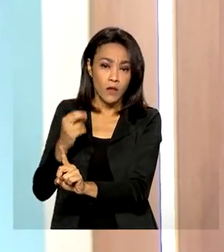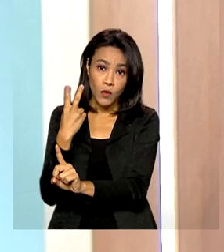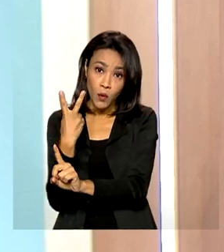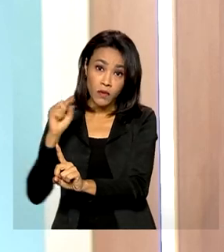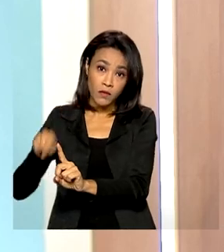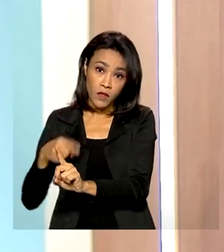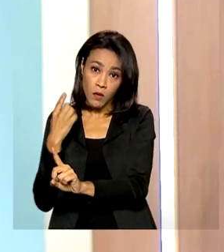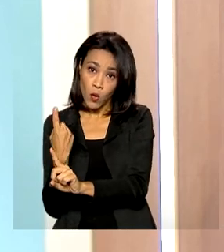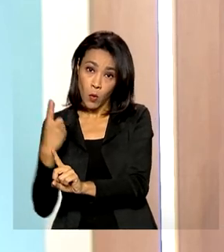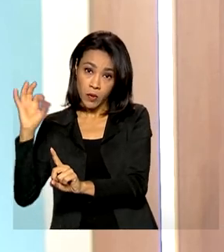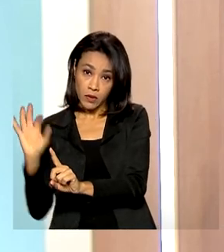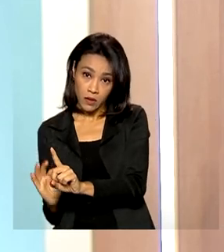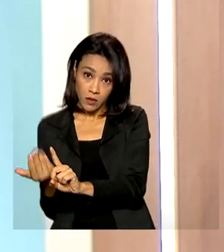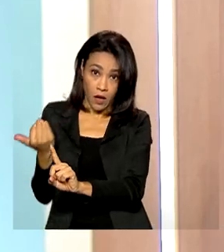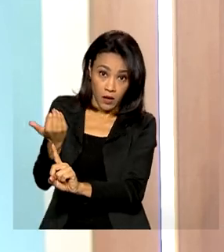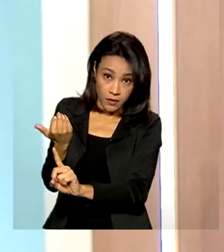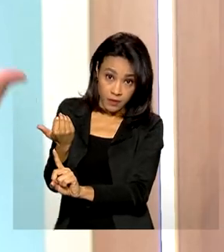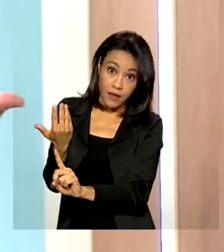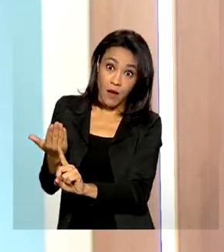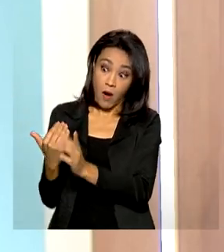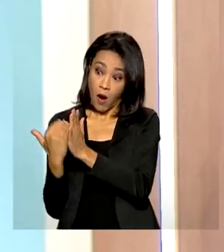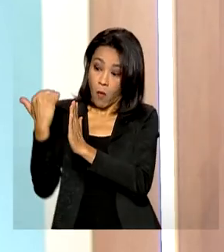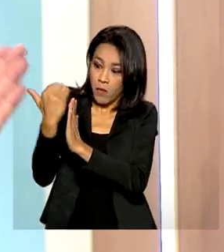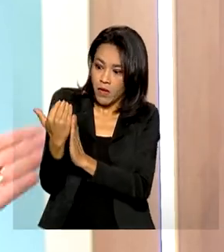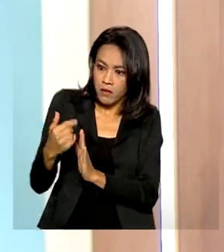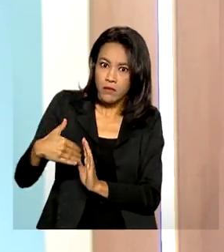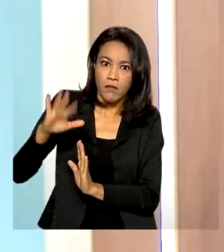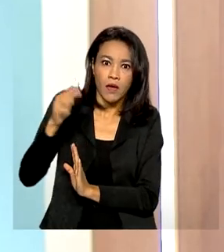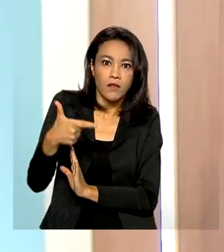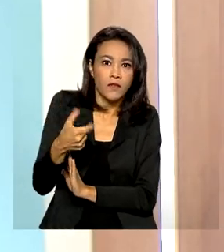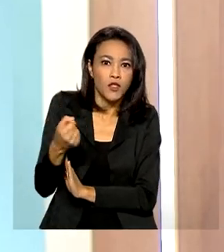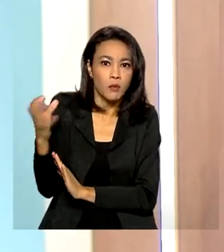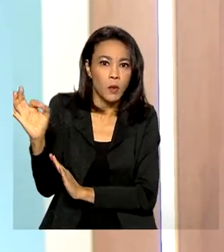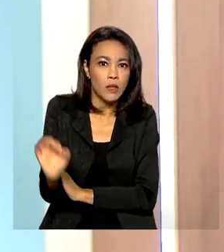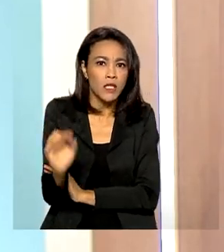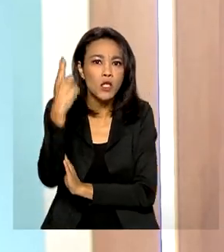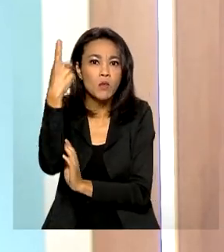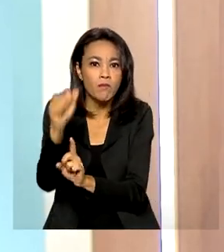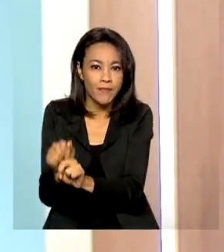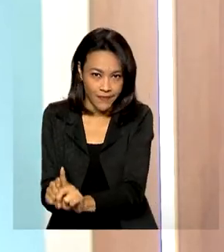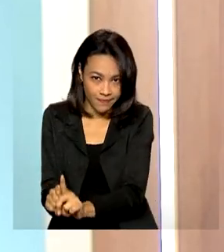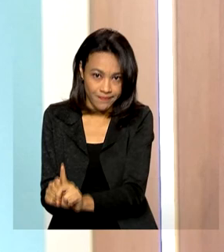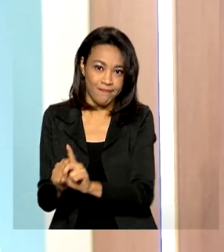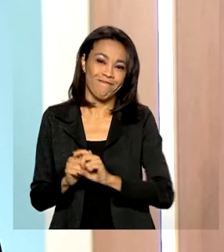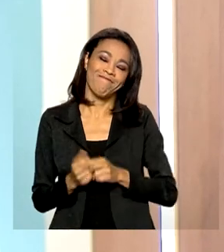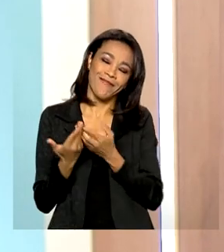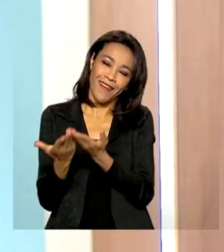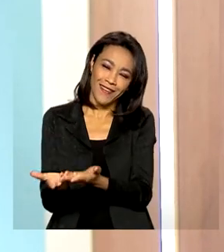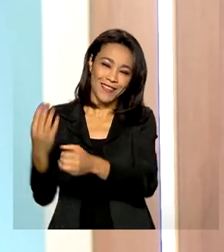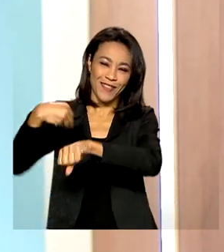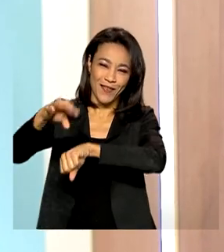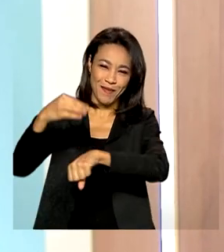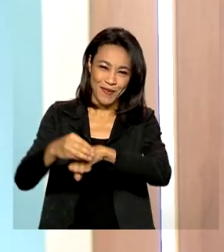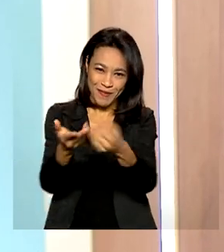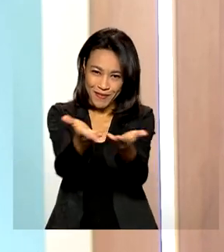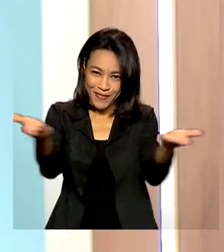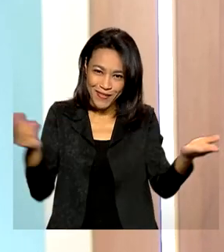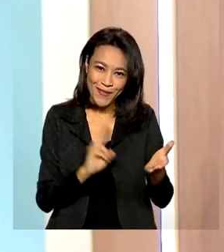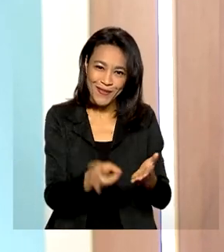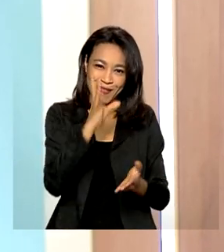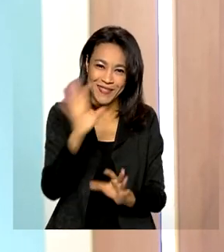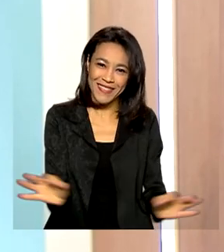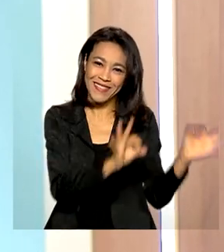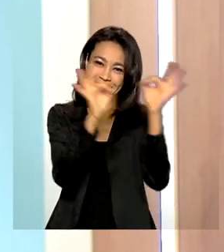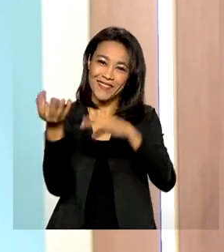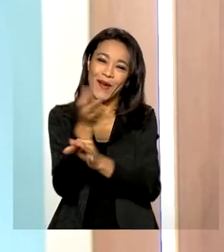2,1%, ou seja, um aumento de mais de 20% em apenas um mês. Essa era a informação que eu tinha para você hoje, continue